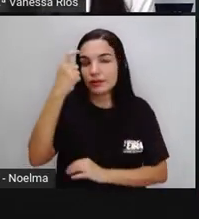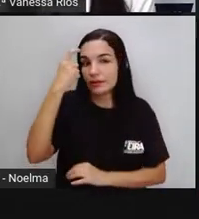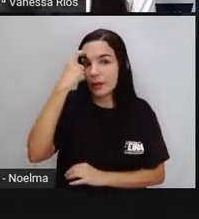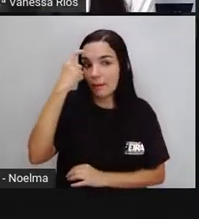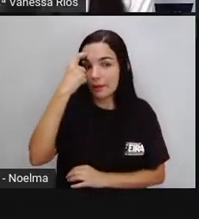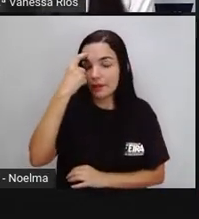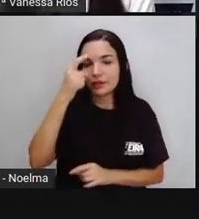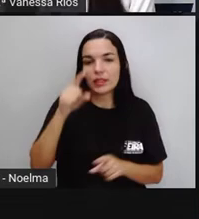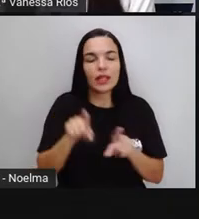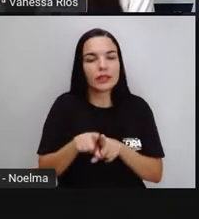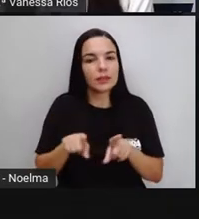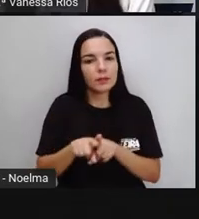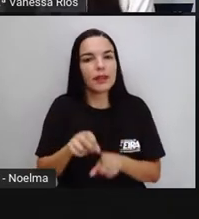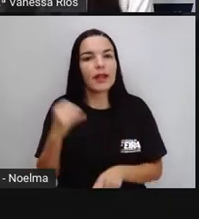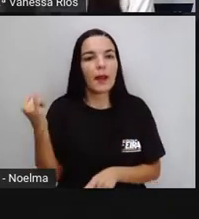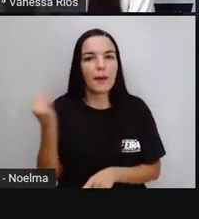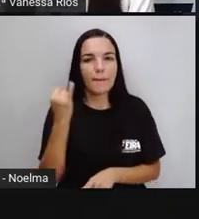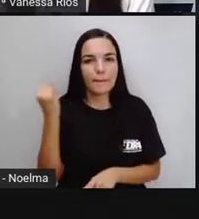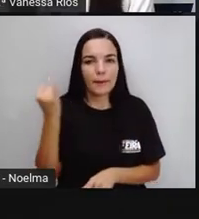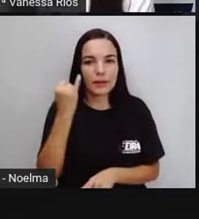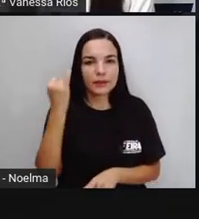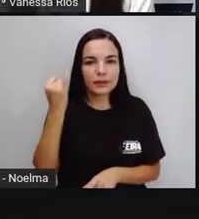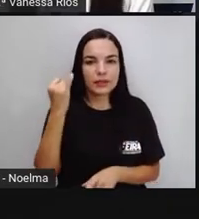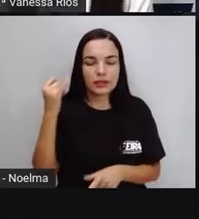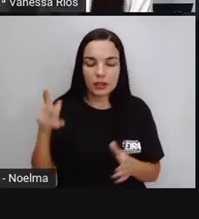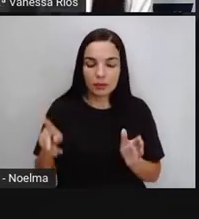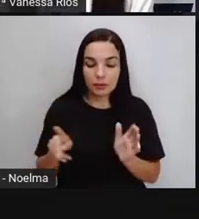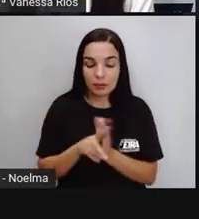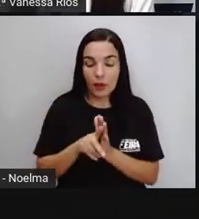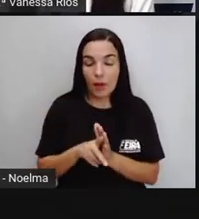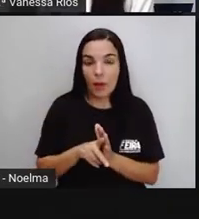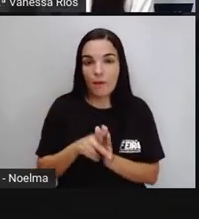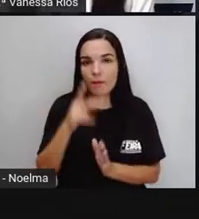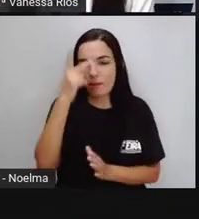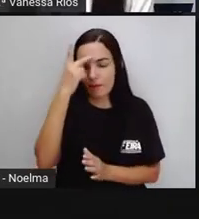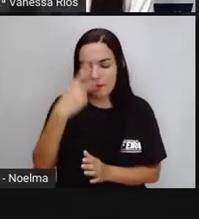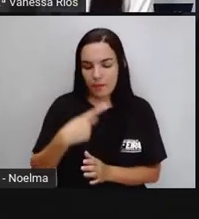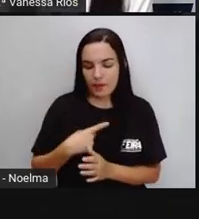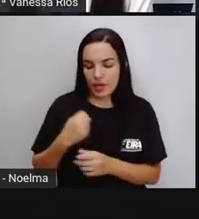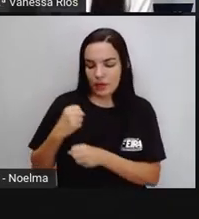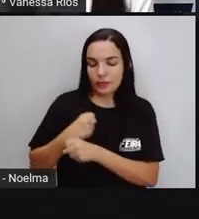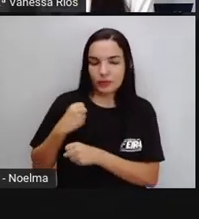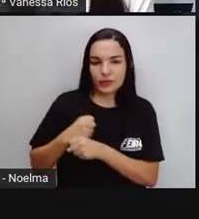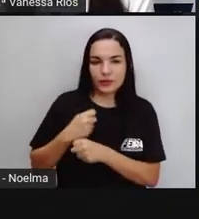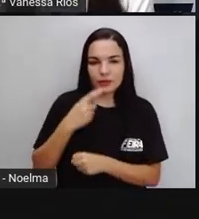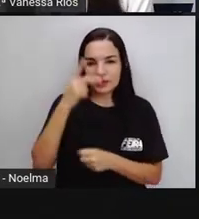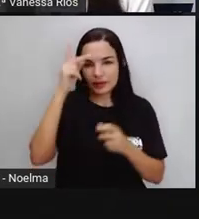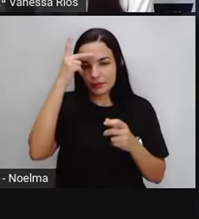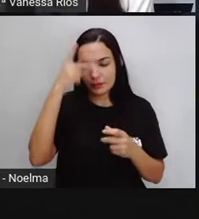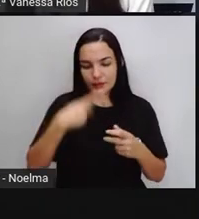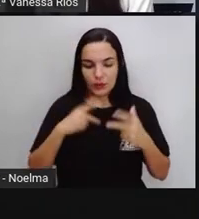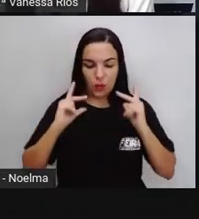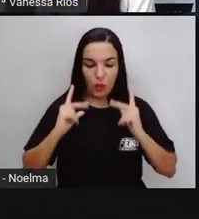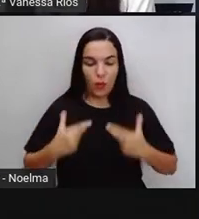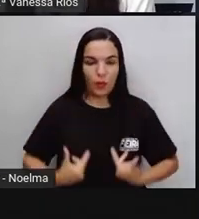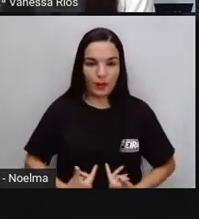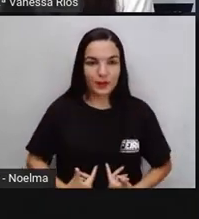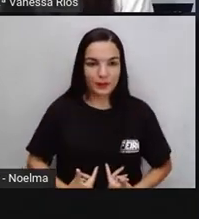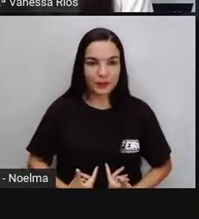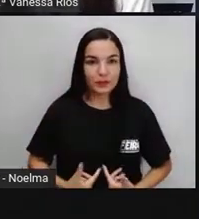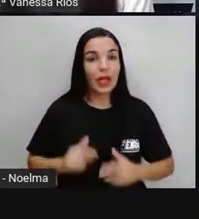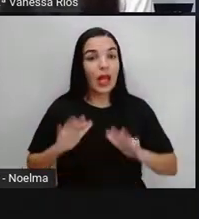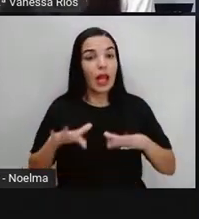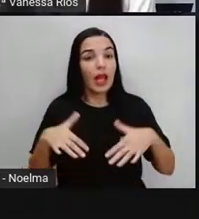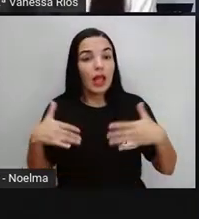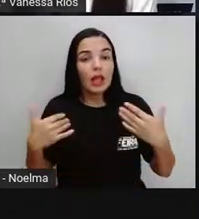e que são importantes para a nossa constituição, para a nossa construção enquanto indivíduos. E aí